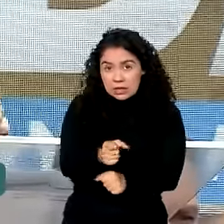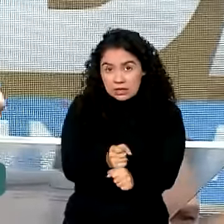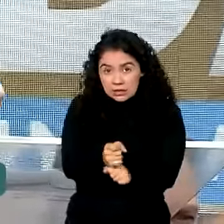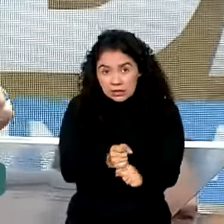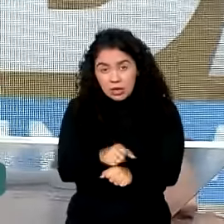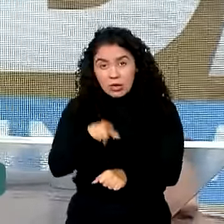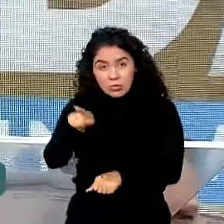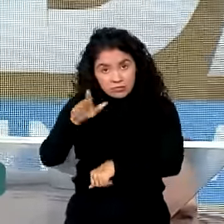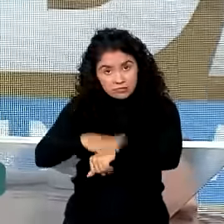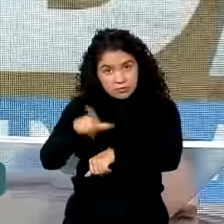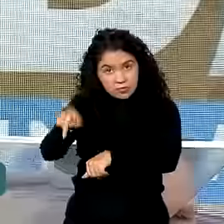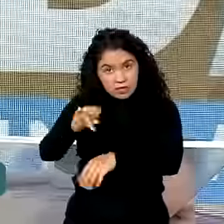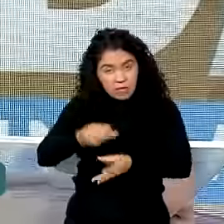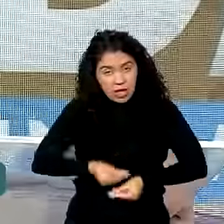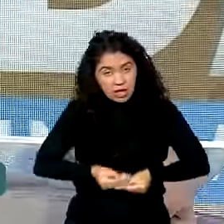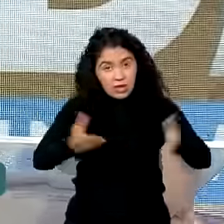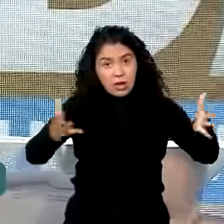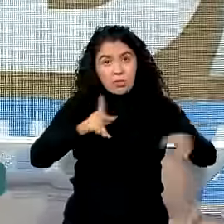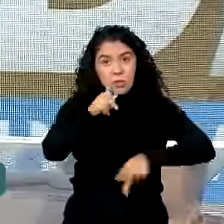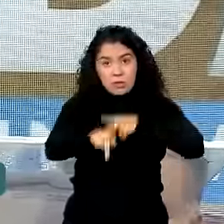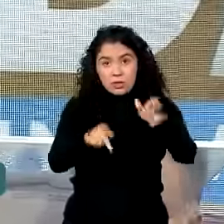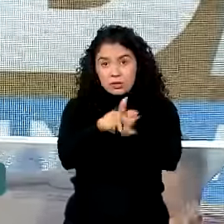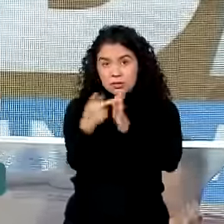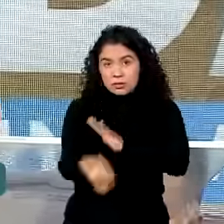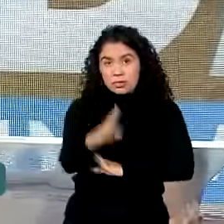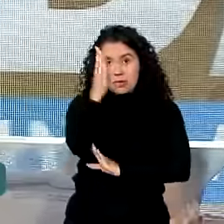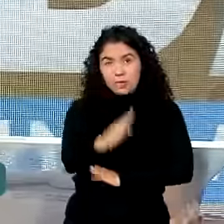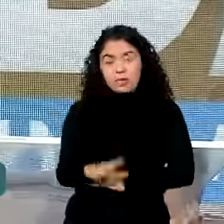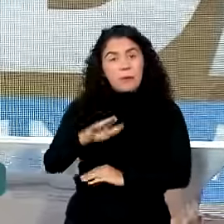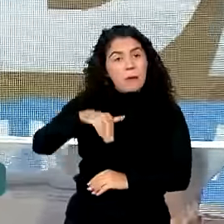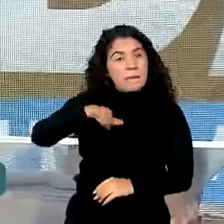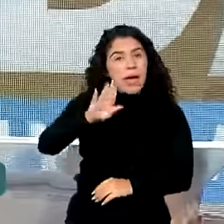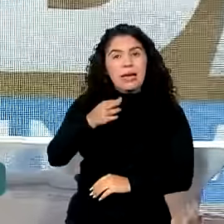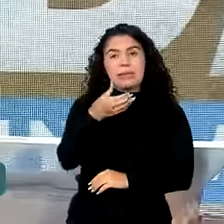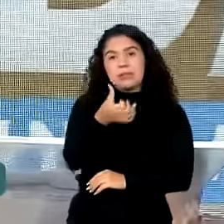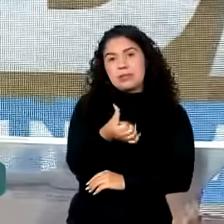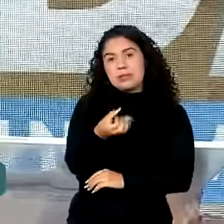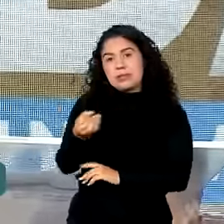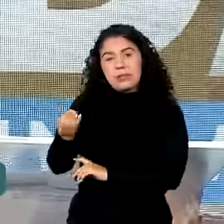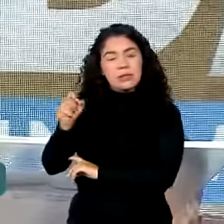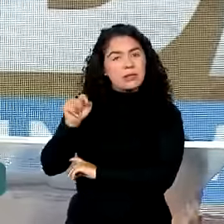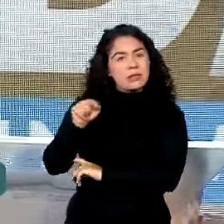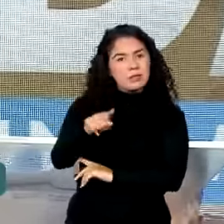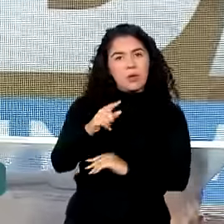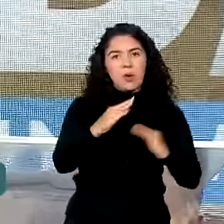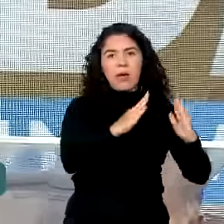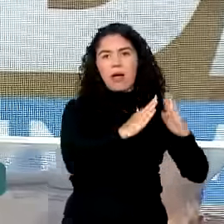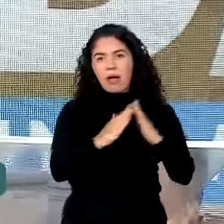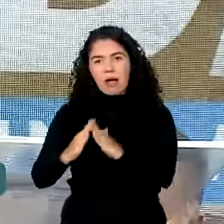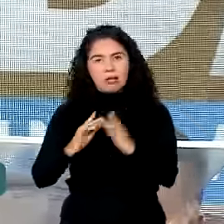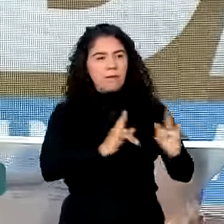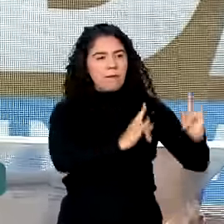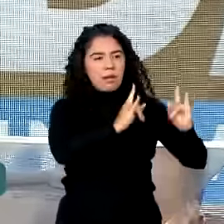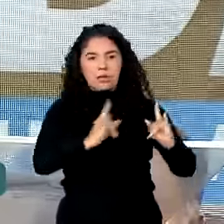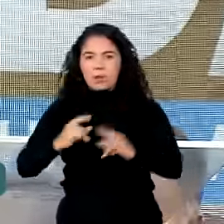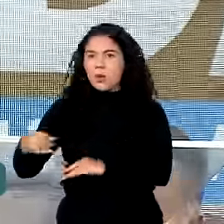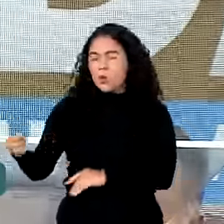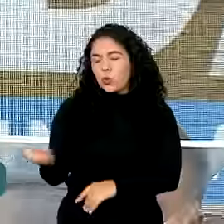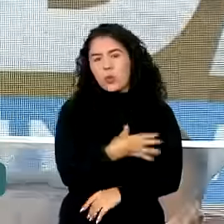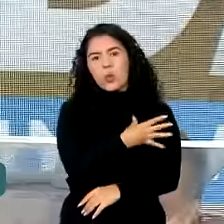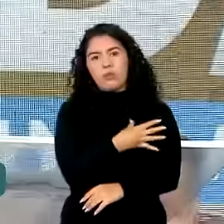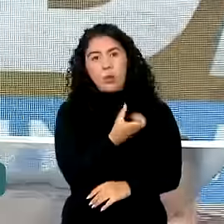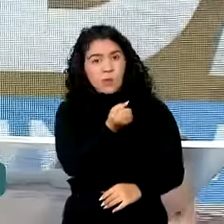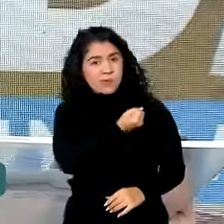vai entregar para o povo brasileiro mais de 600 mil novas unidades habitacionais, presidente. Esses